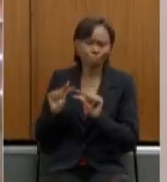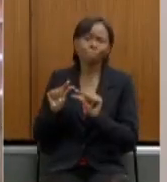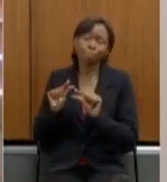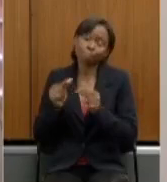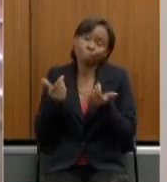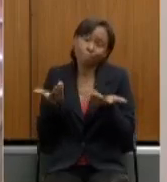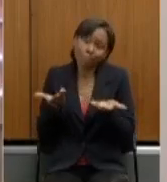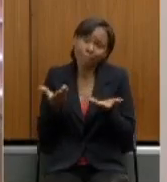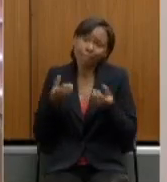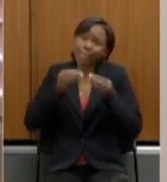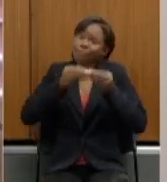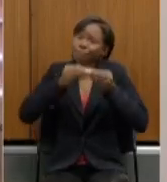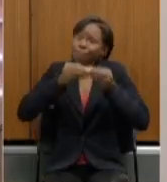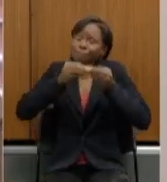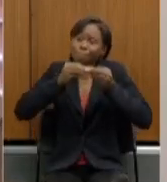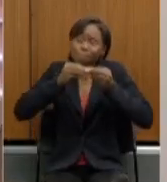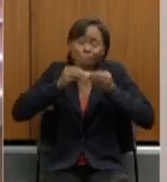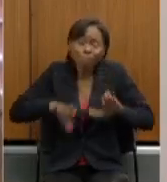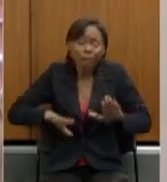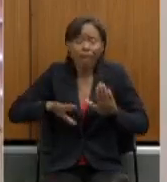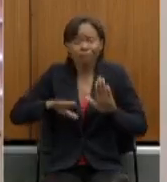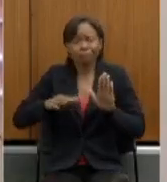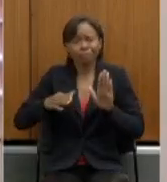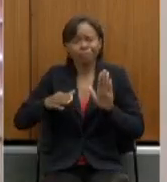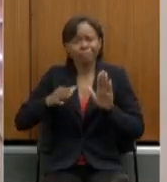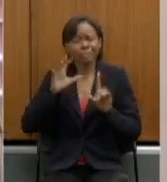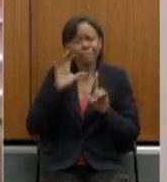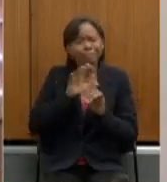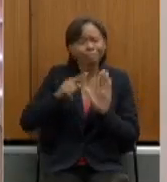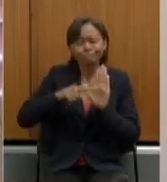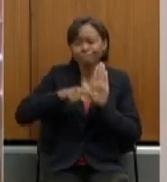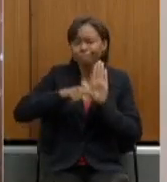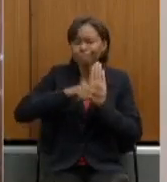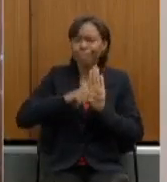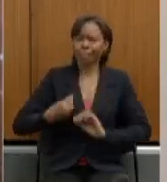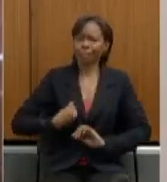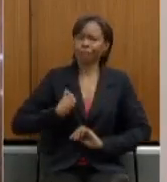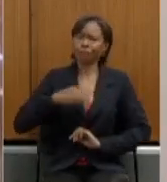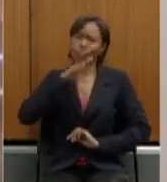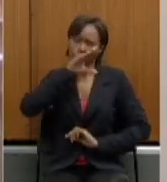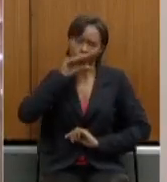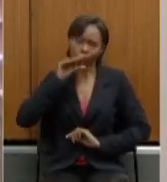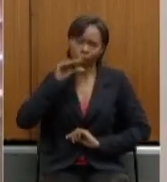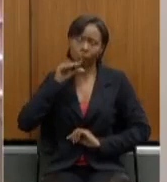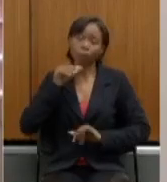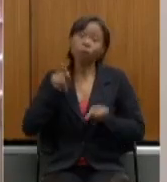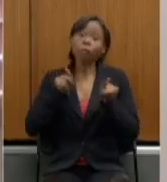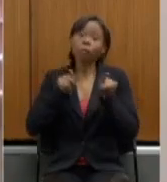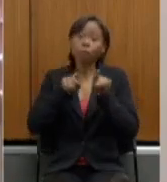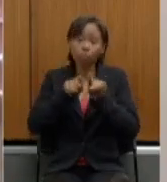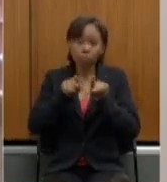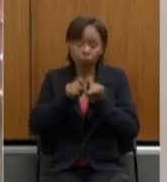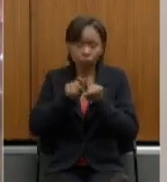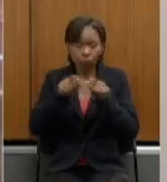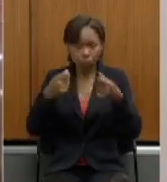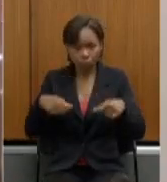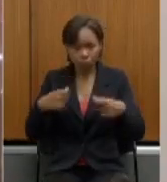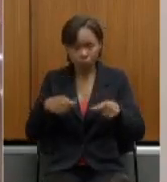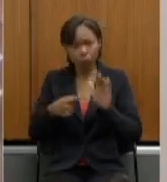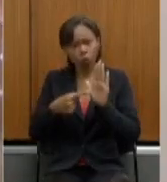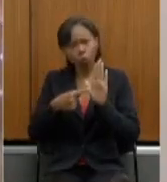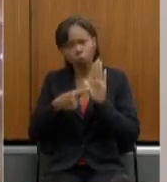tem impactos negativos na vida dos servidores no entanto nós também temos que reafirmar